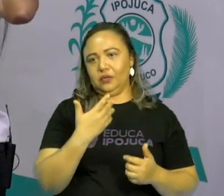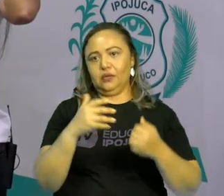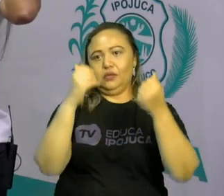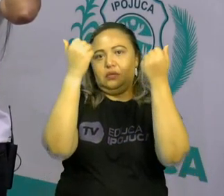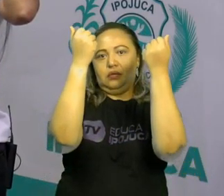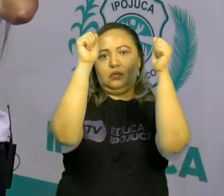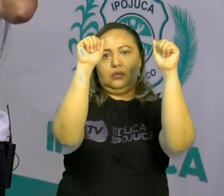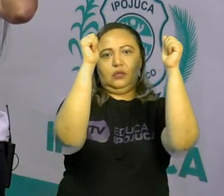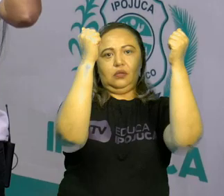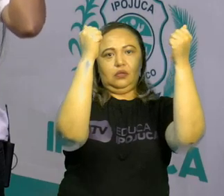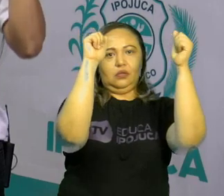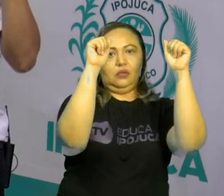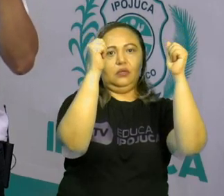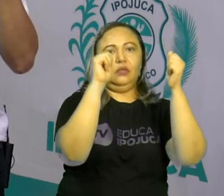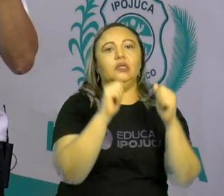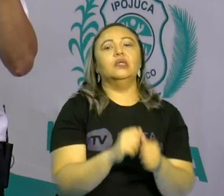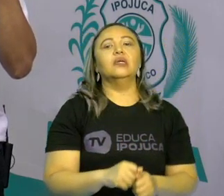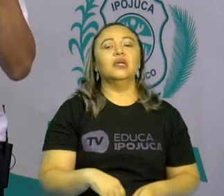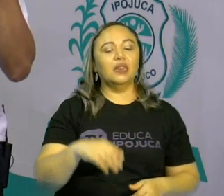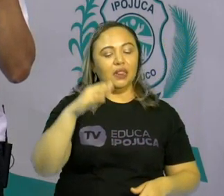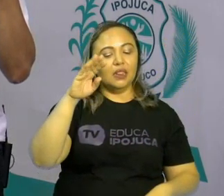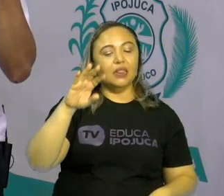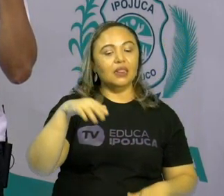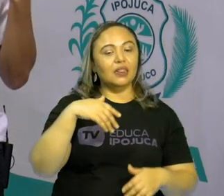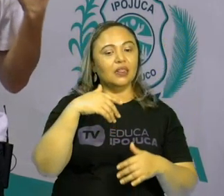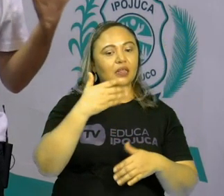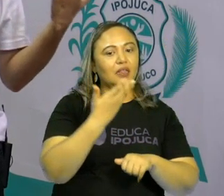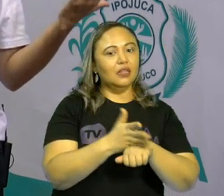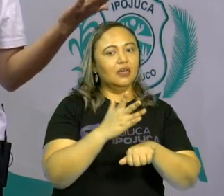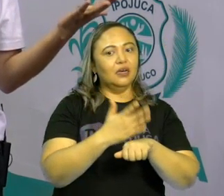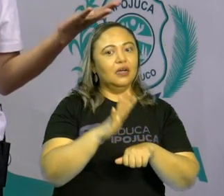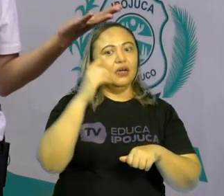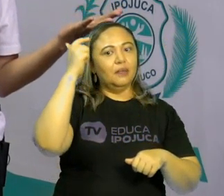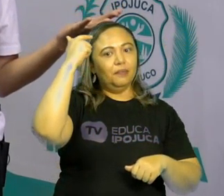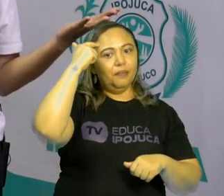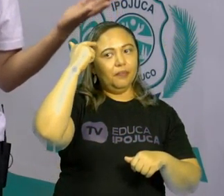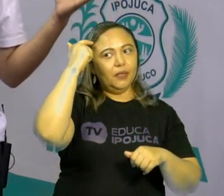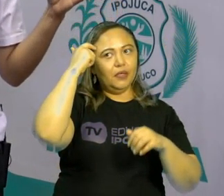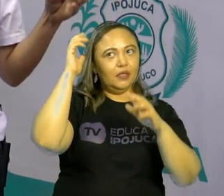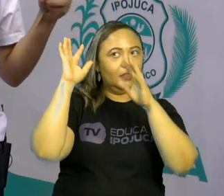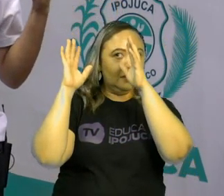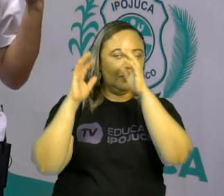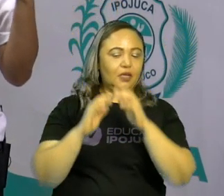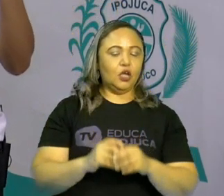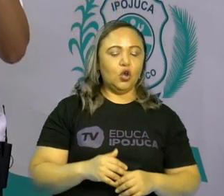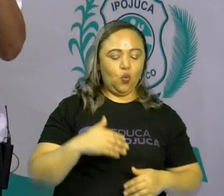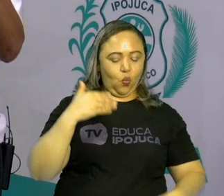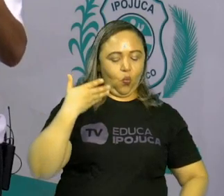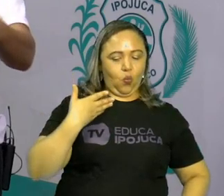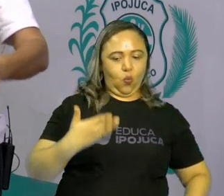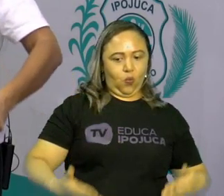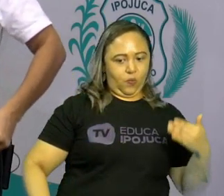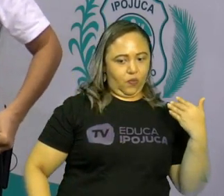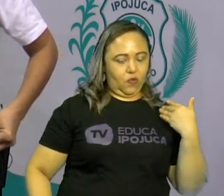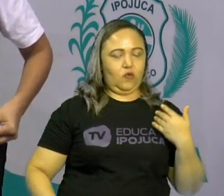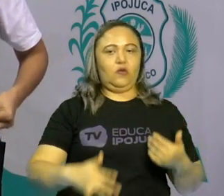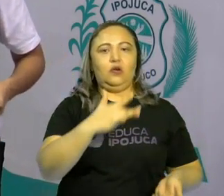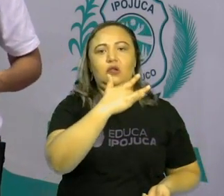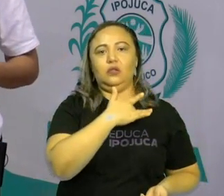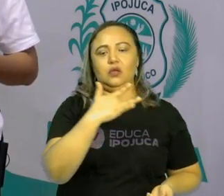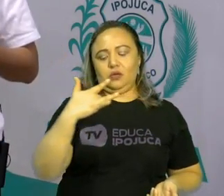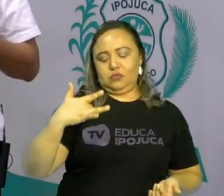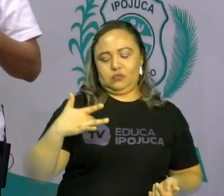gente tem que trabalhar a mente, o corpo e trabalhar a nossa saúde. Então, quando a gente faz algum jogo, a gente faz as